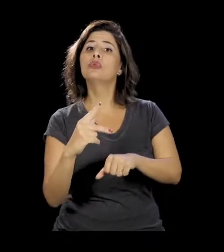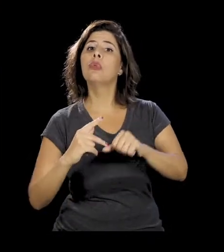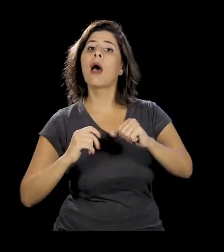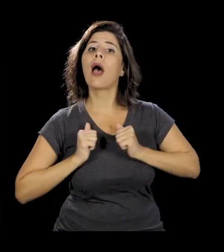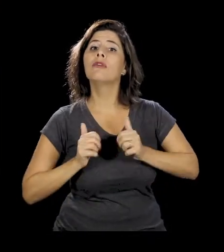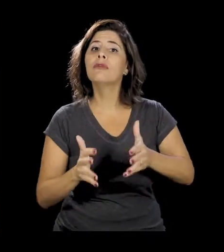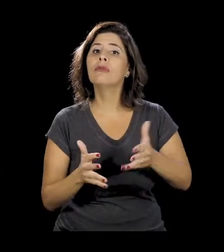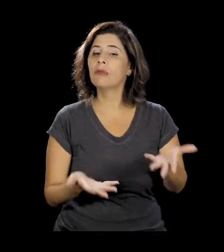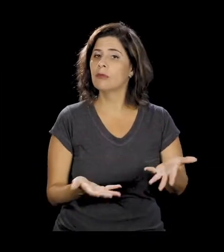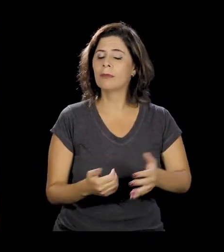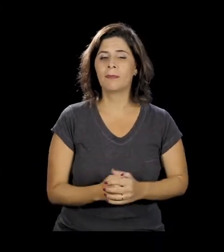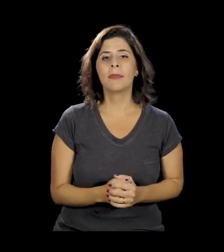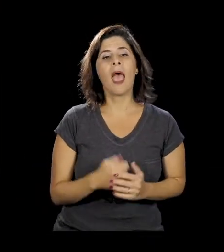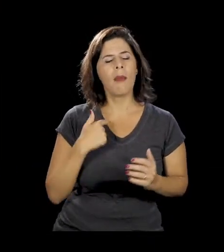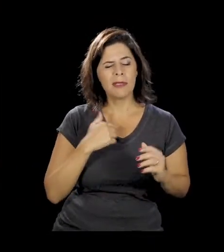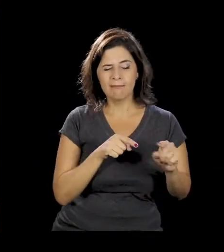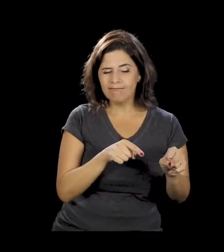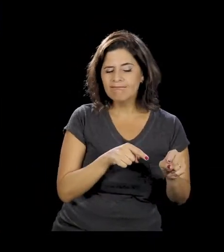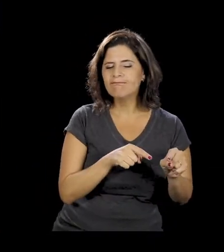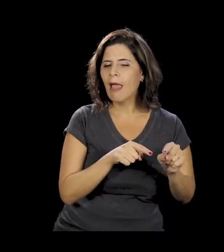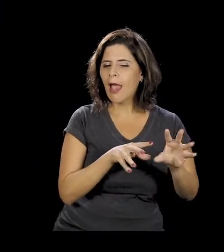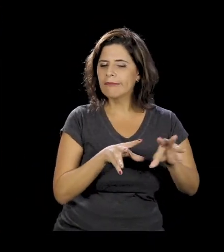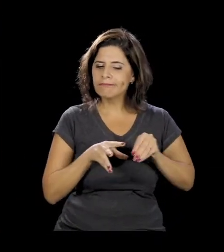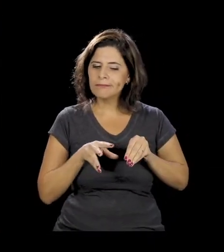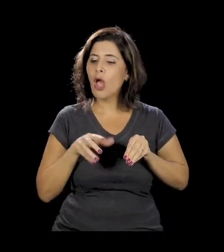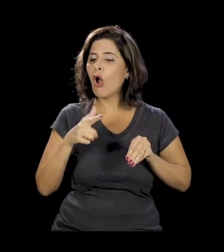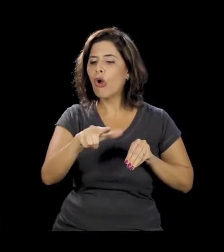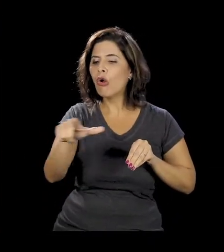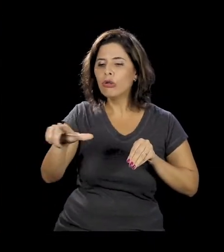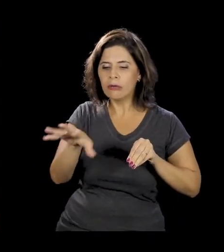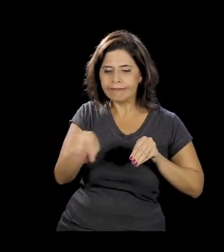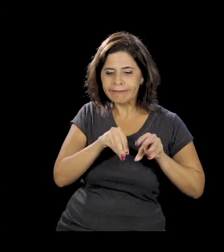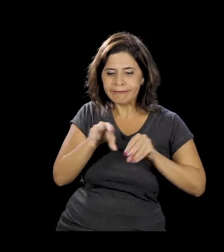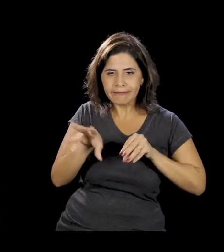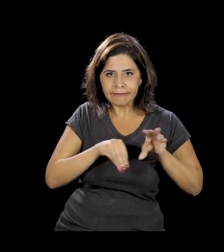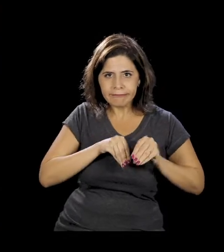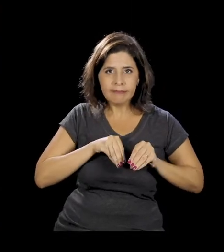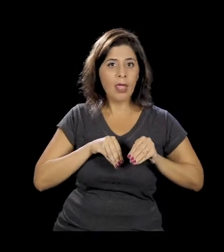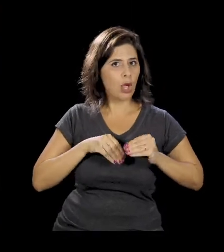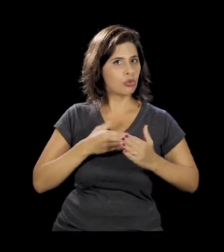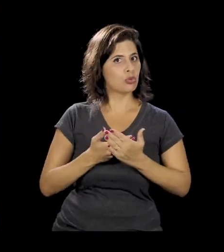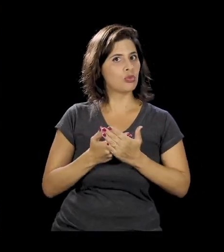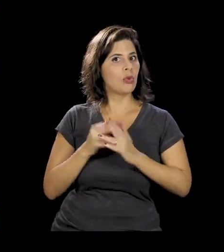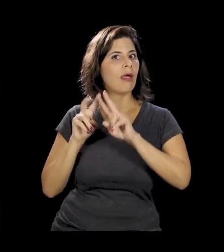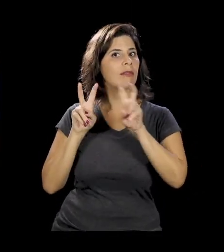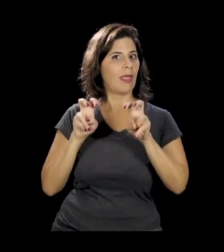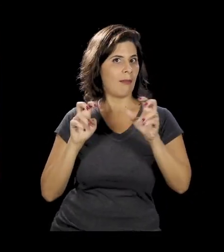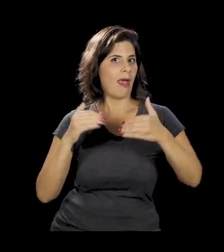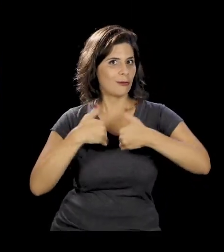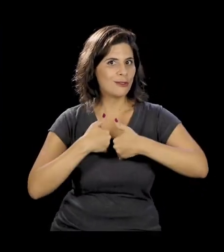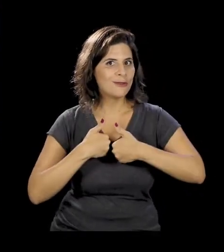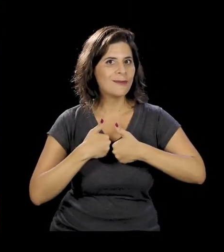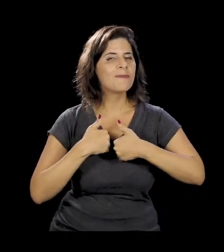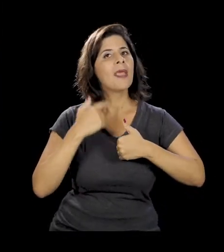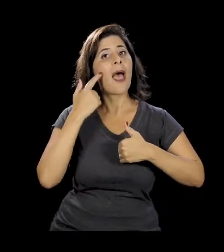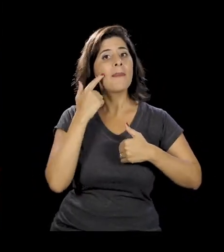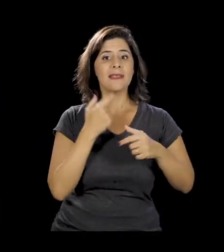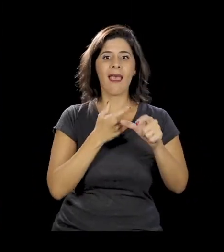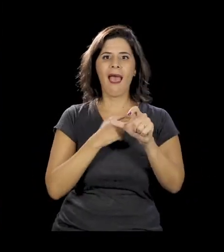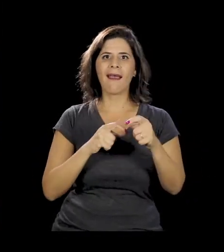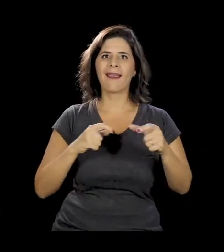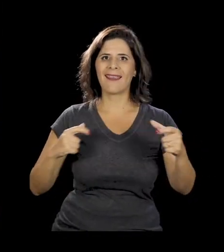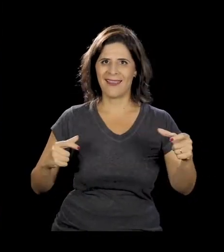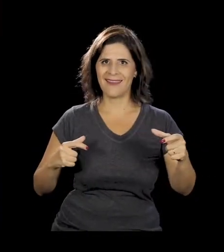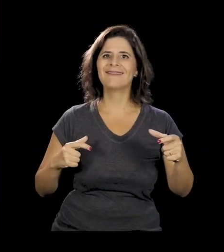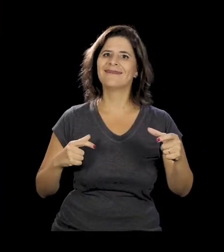trazer essa informação com outras informações que eu vim estudando a respeito de autismo para um desenho numa